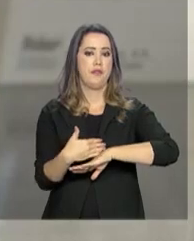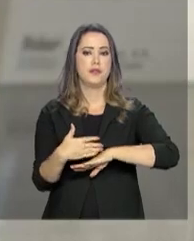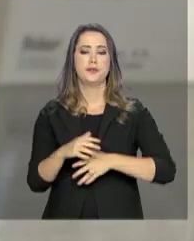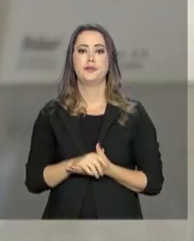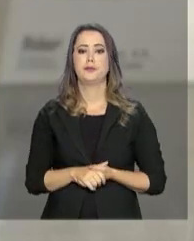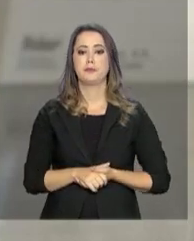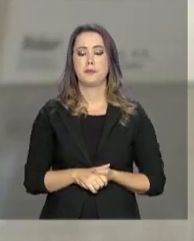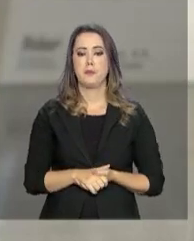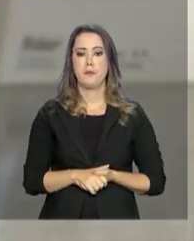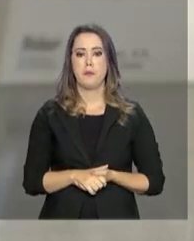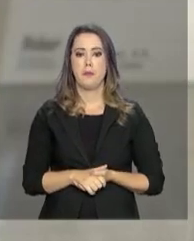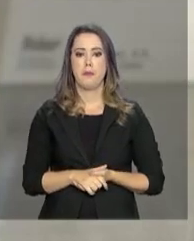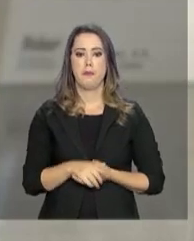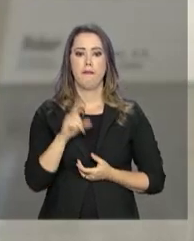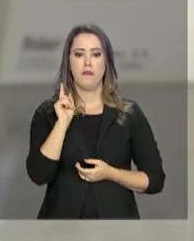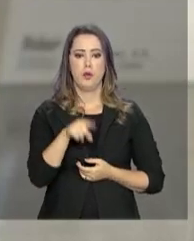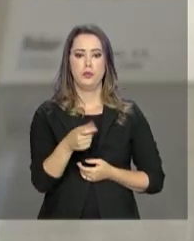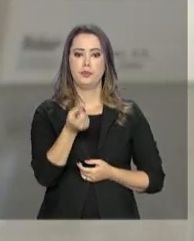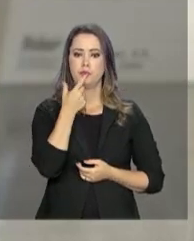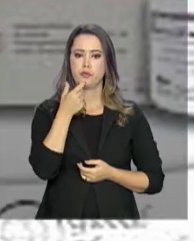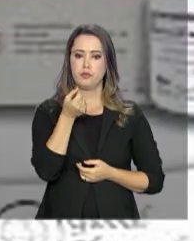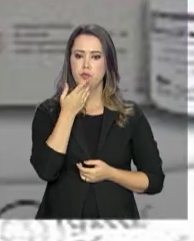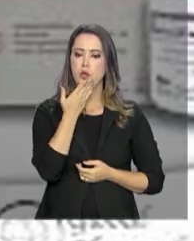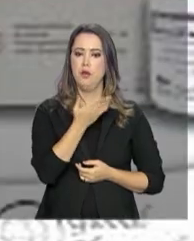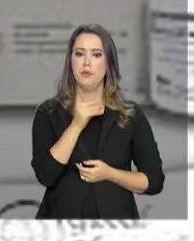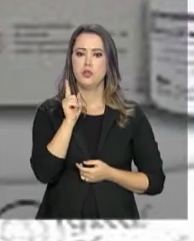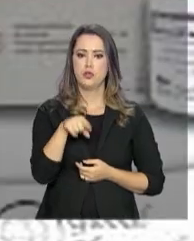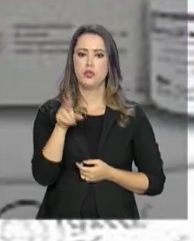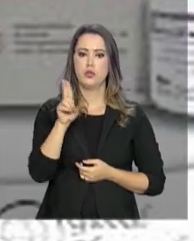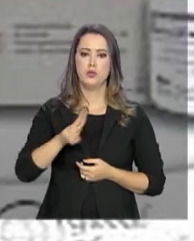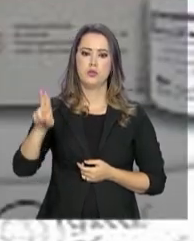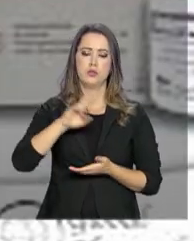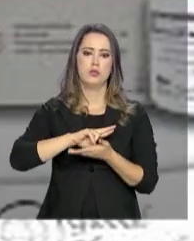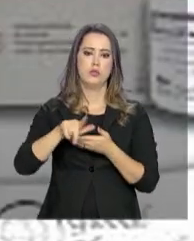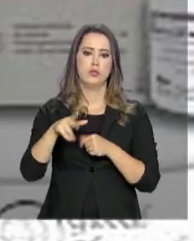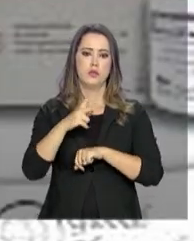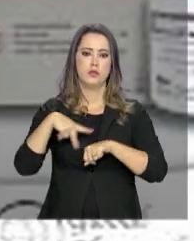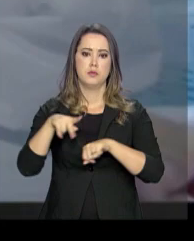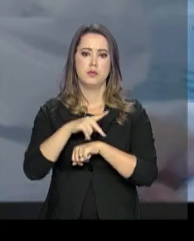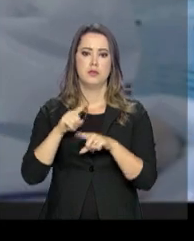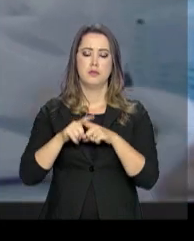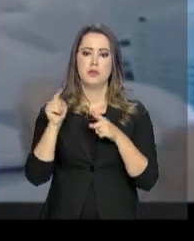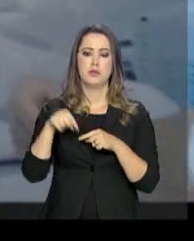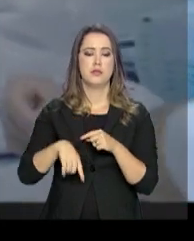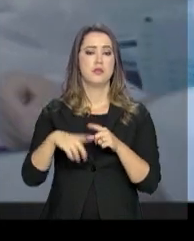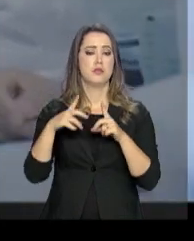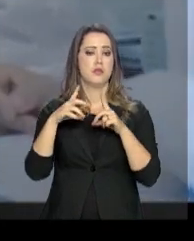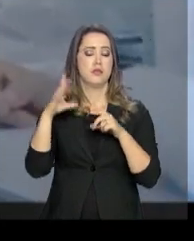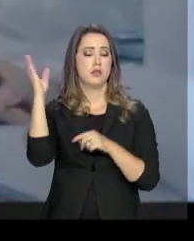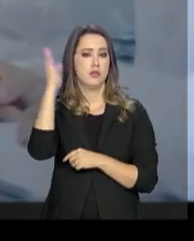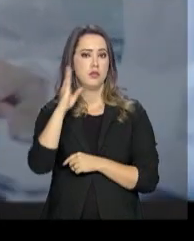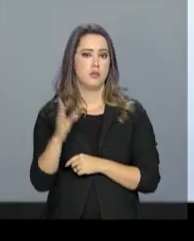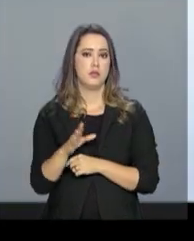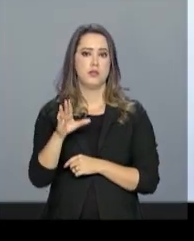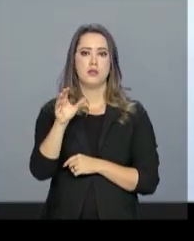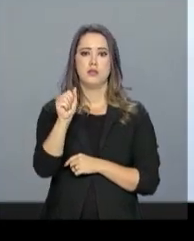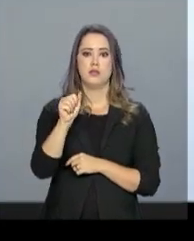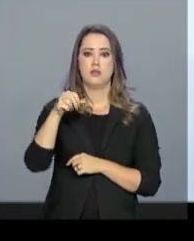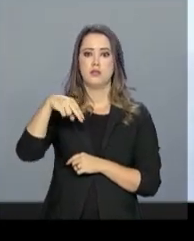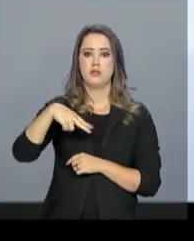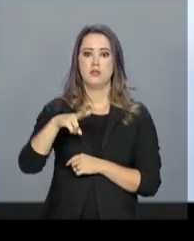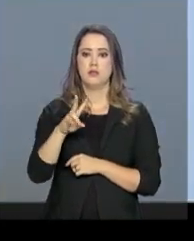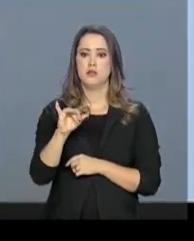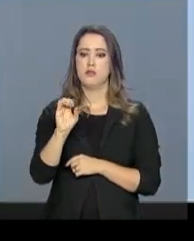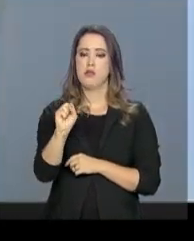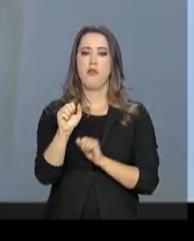O medicamento Eberprote-P já é usado em vários países. Mas aqui no Brasil, a Anvisa aguarda um estudo